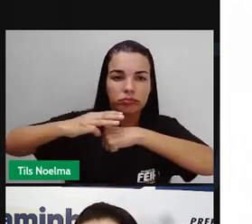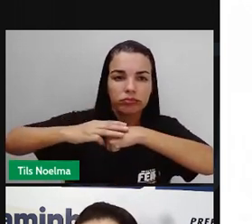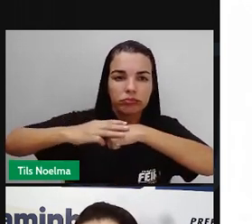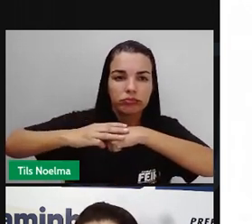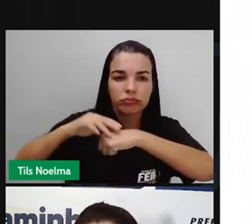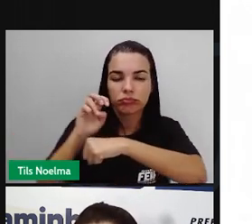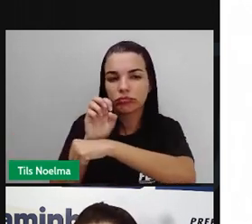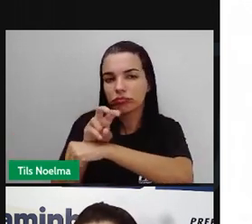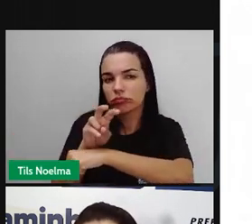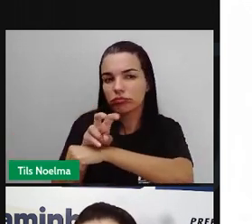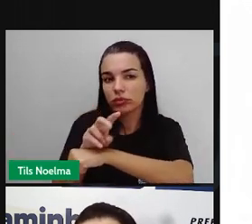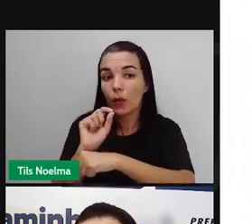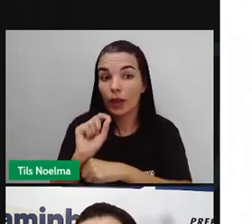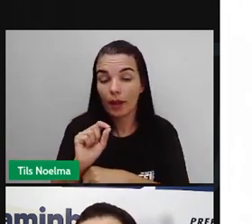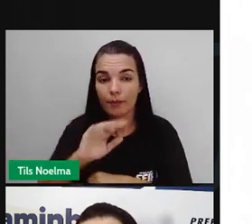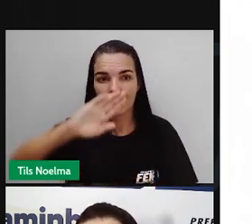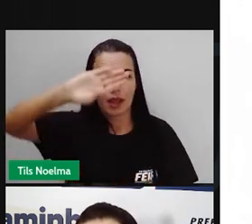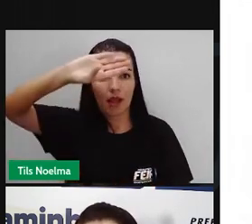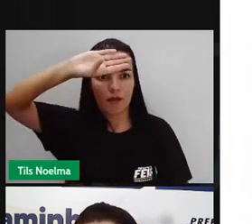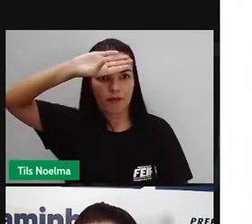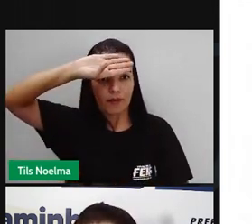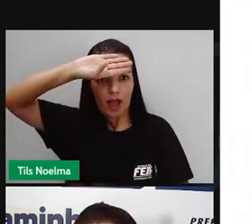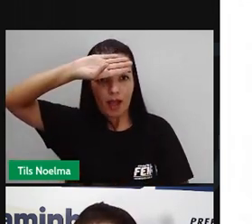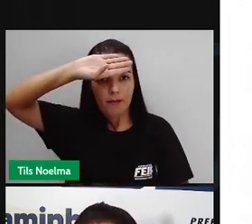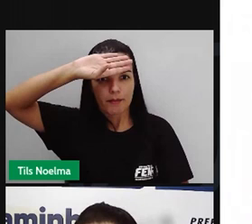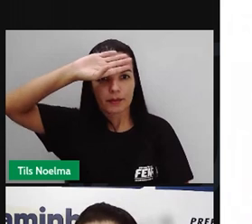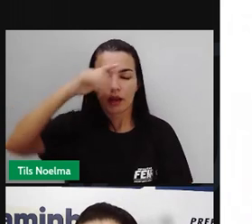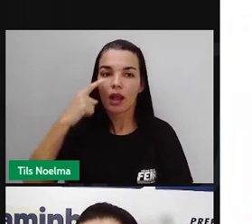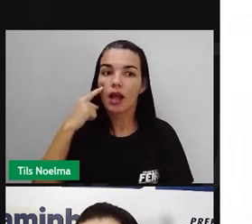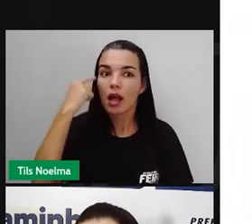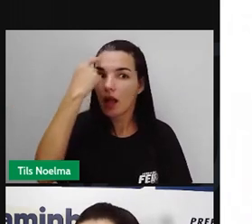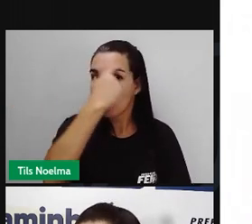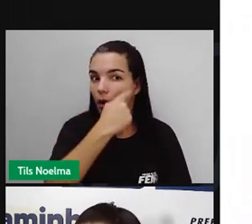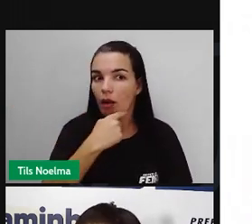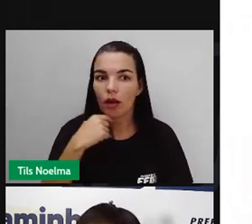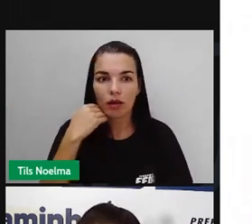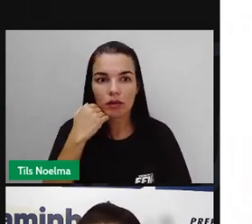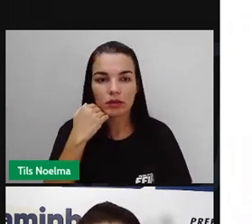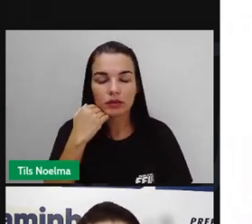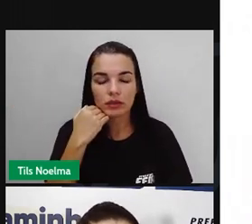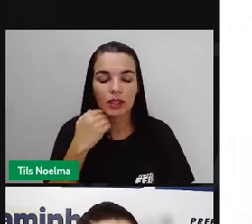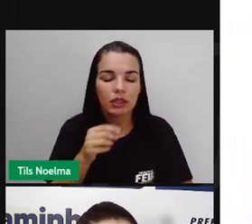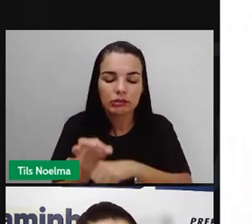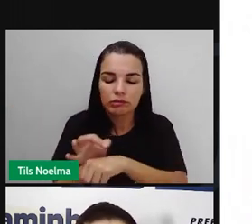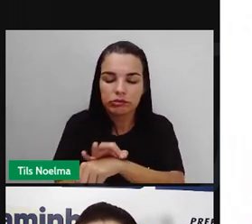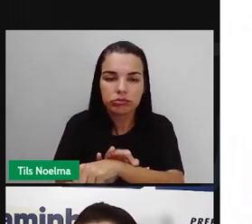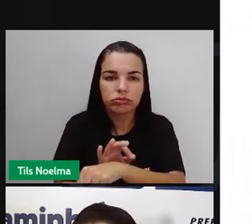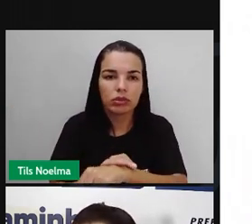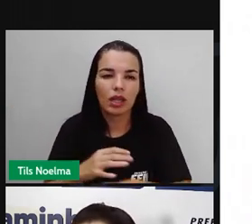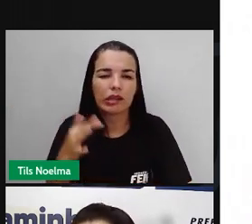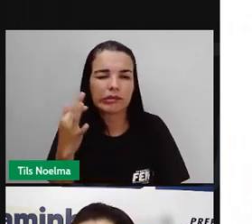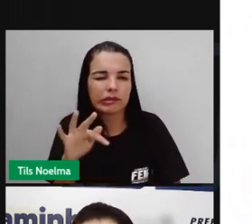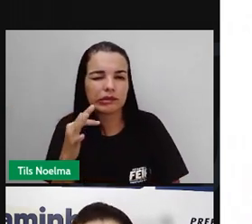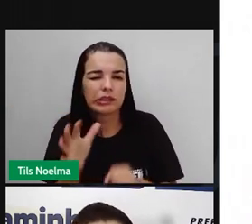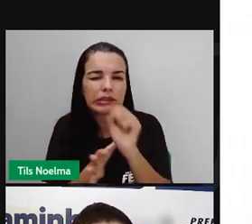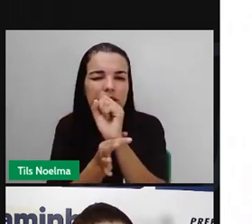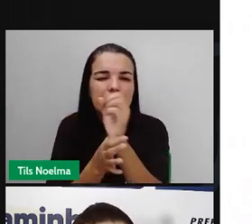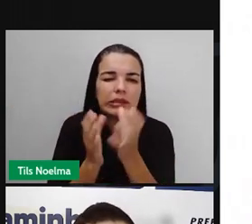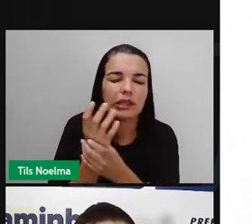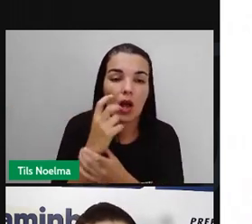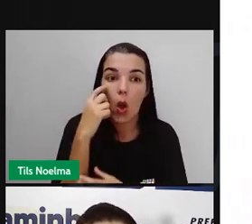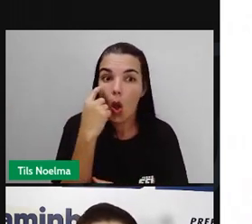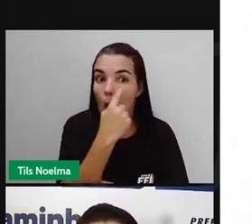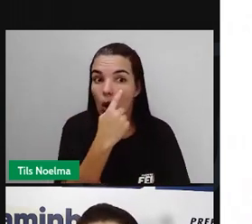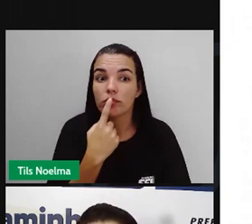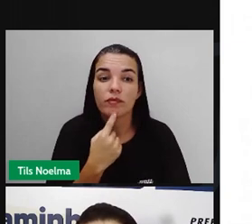sintomas a febre, a palidez e manchas pelo corpo, dor nas articulações, dor de cabeça, olhos